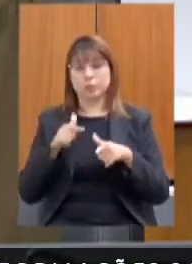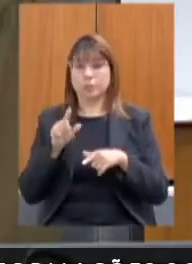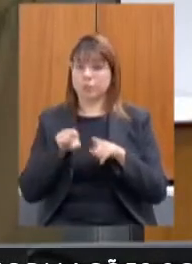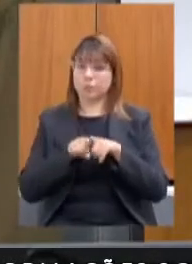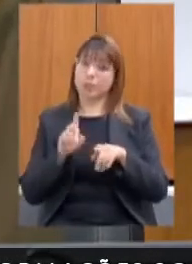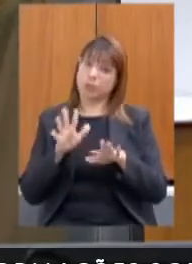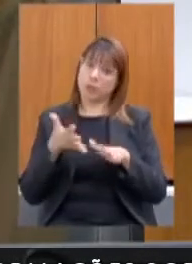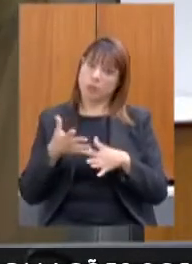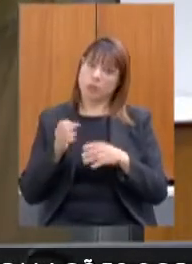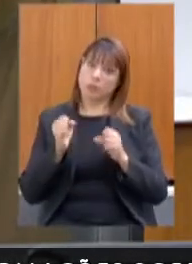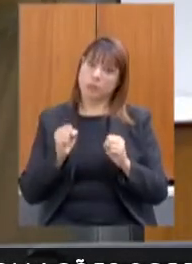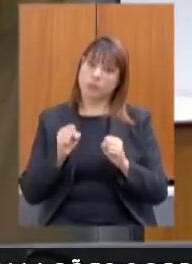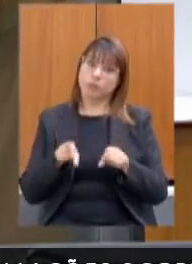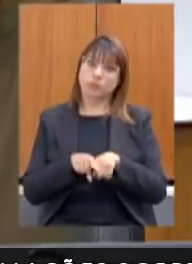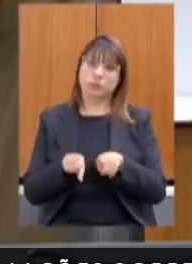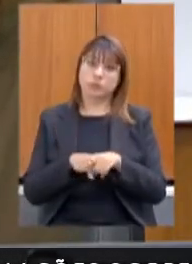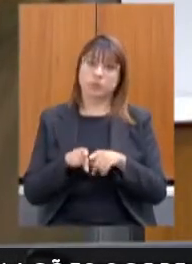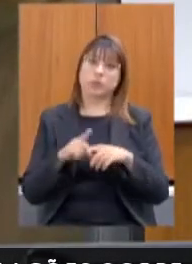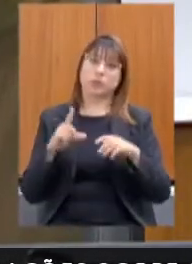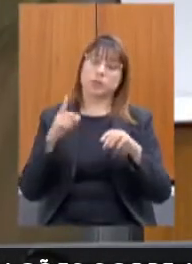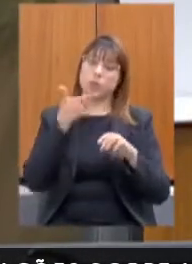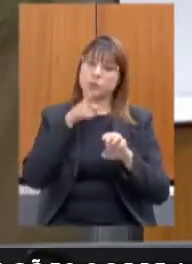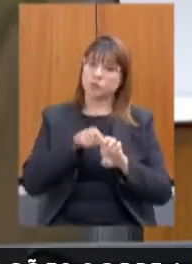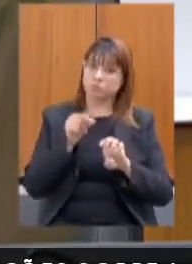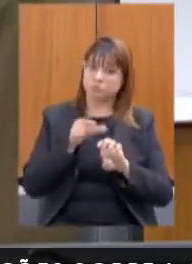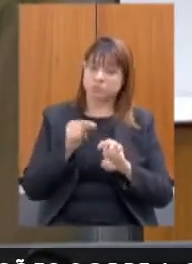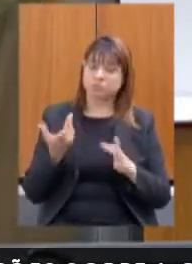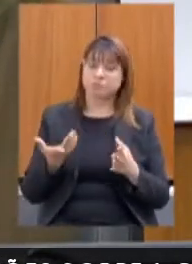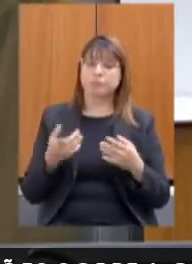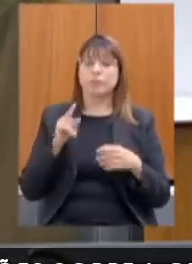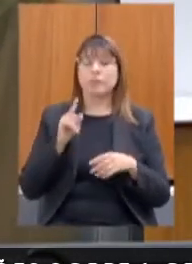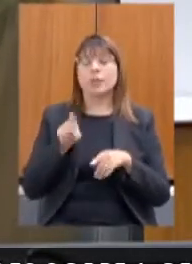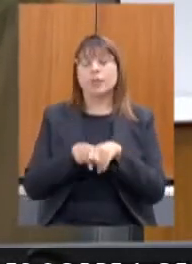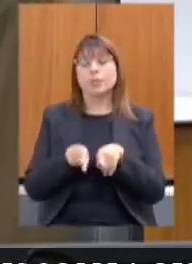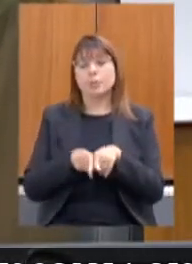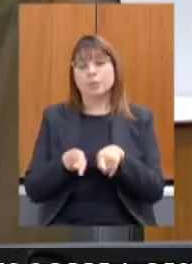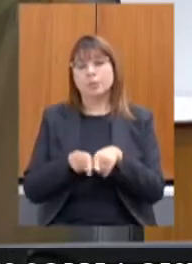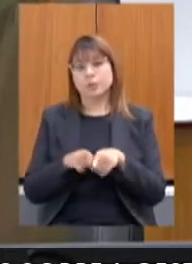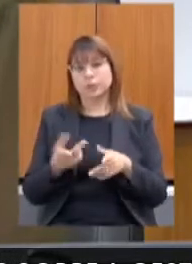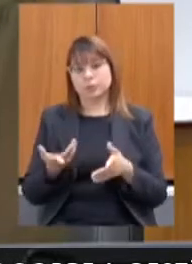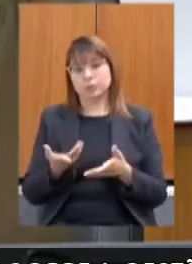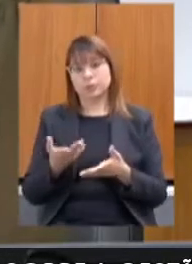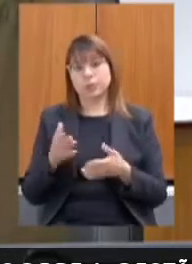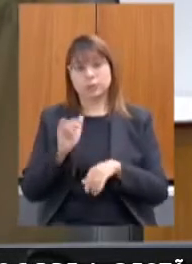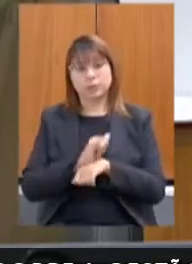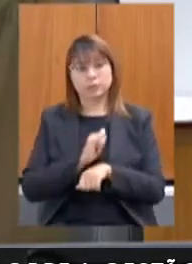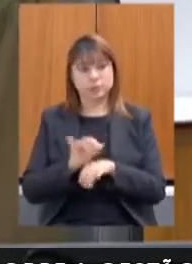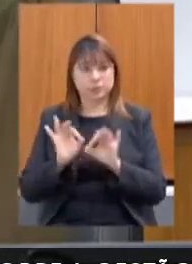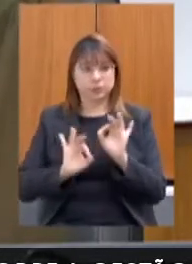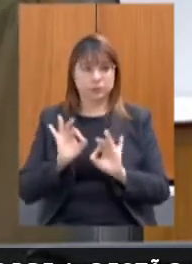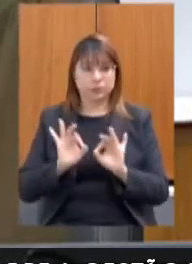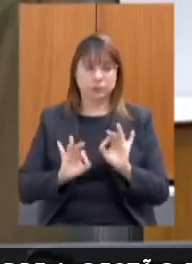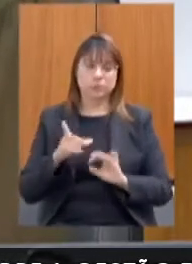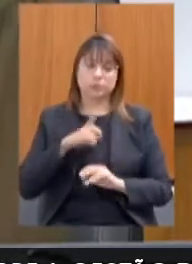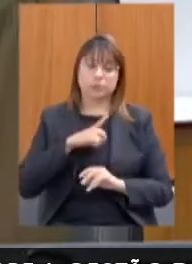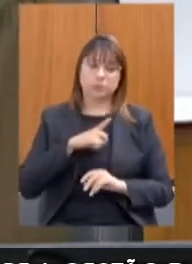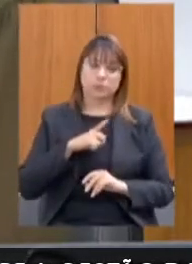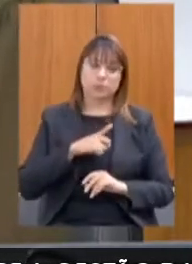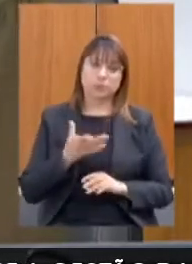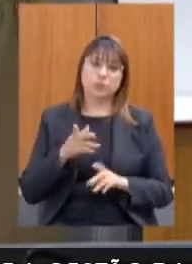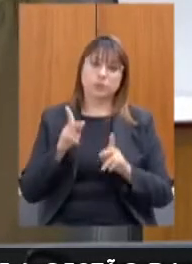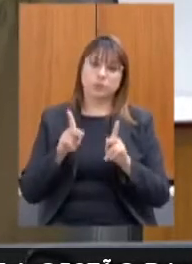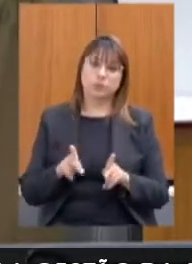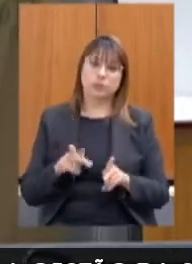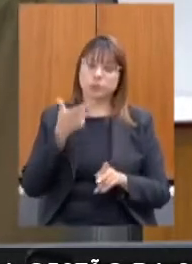percurso geral, esse projeto estratégico, que ele é principalmente o carro-chefe qualificar as pessoas para a